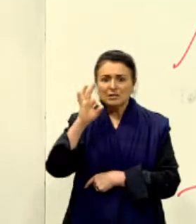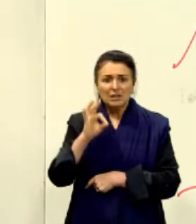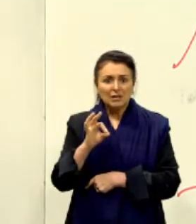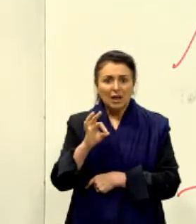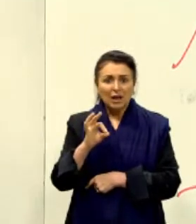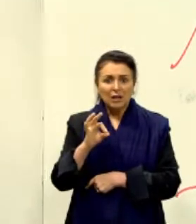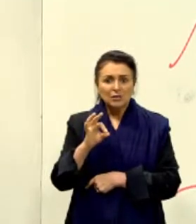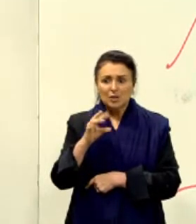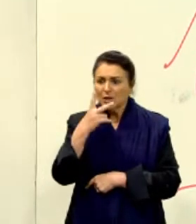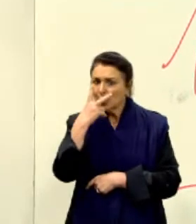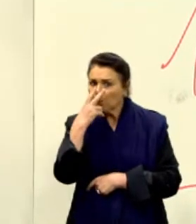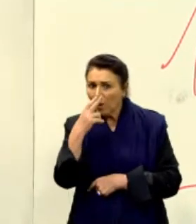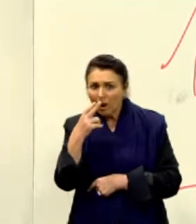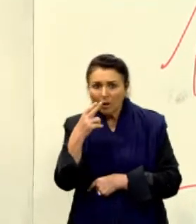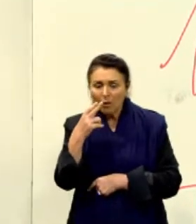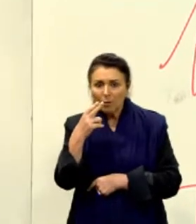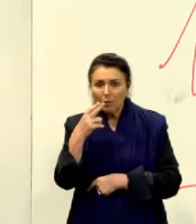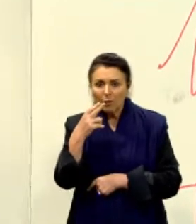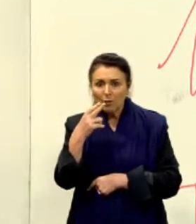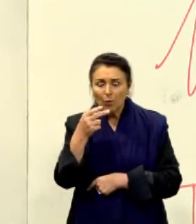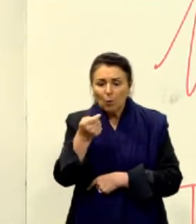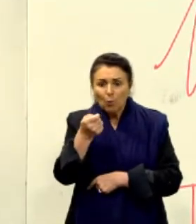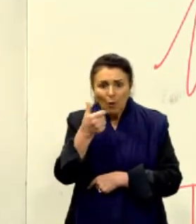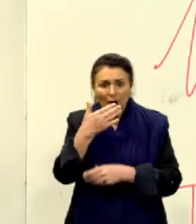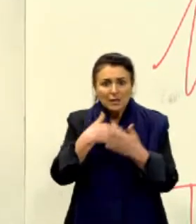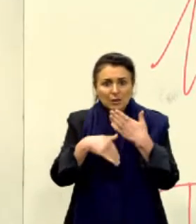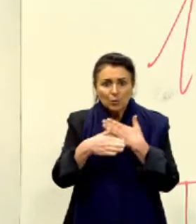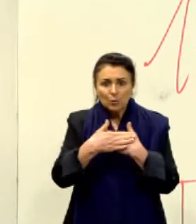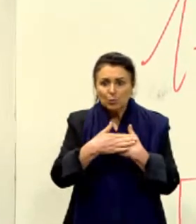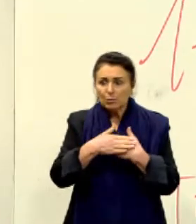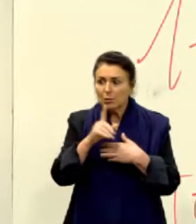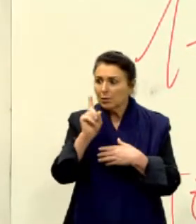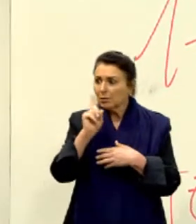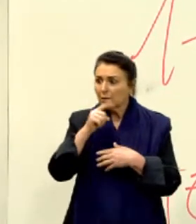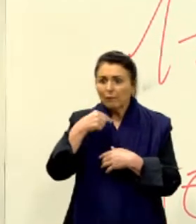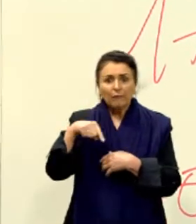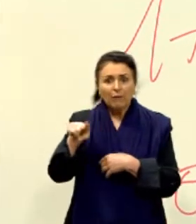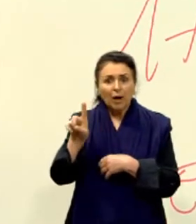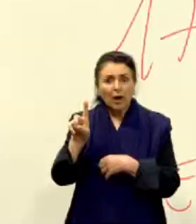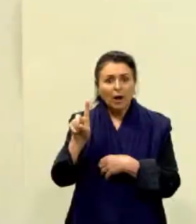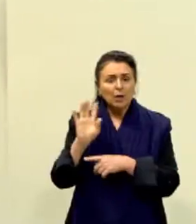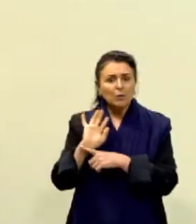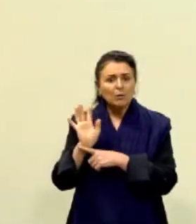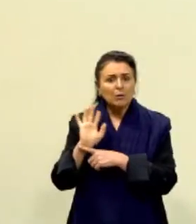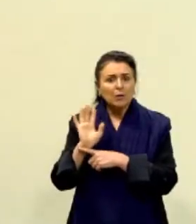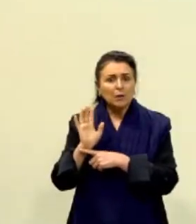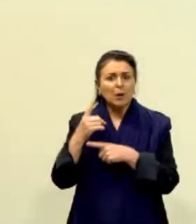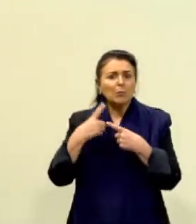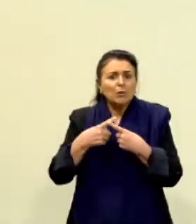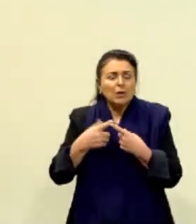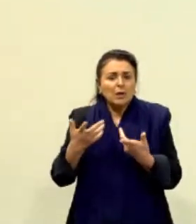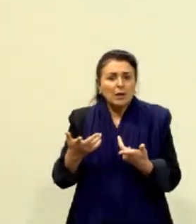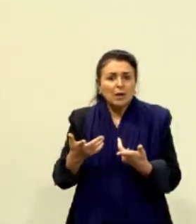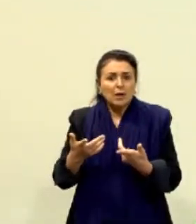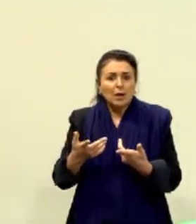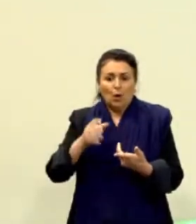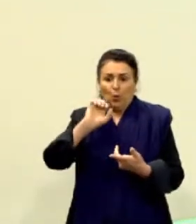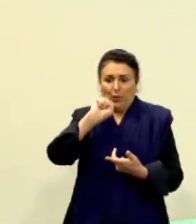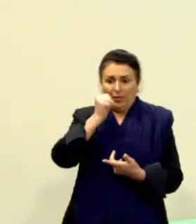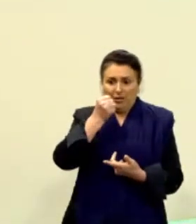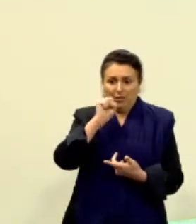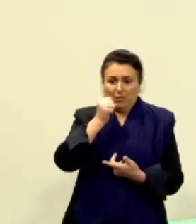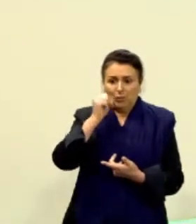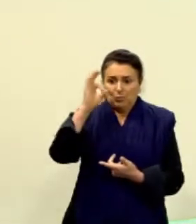frequenta? Porque era meio lógico que frequentassem, né? E aí ele vai me dar um monte de motivo aqui, ó, um monte de